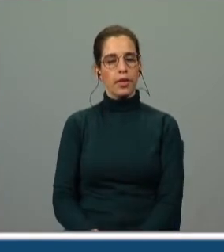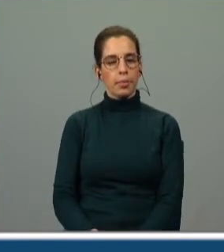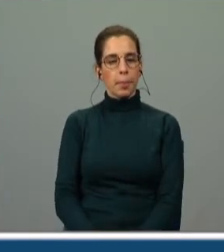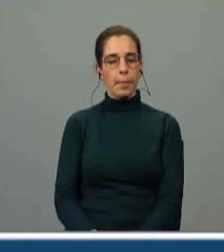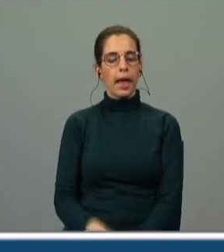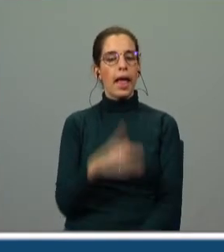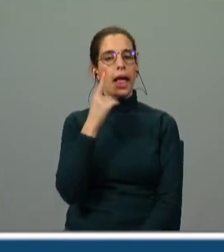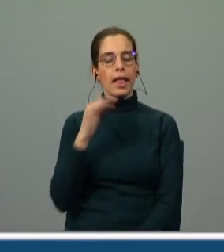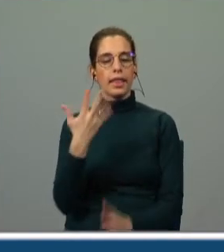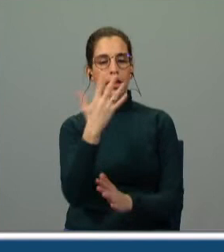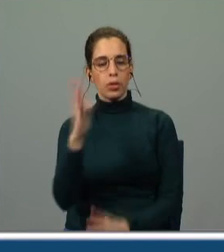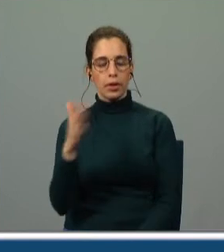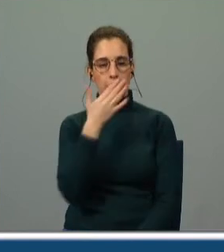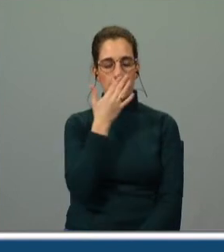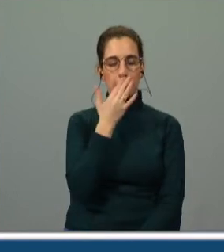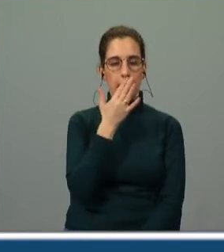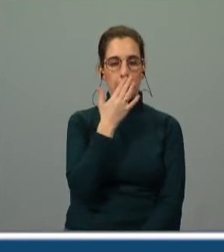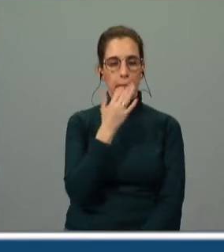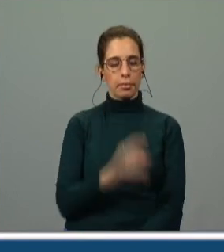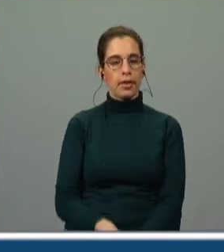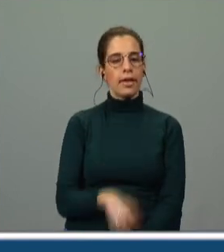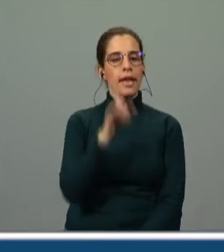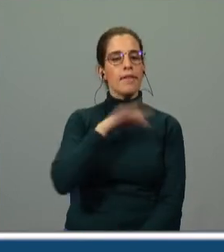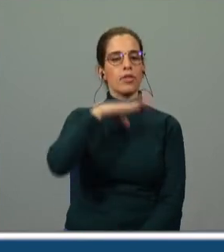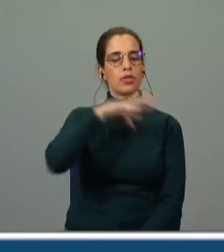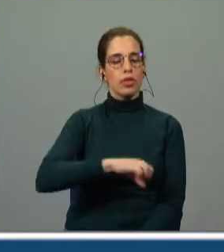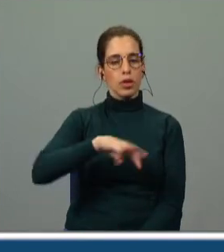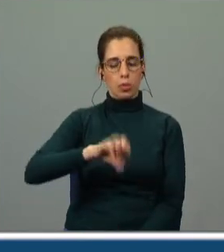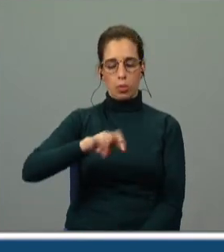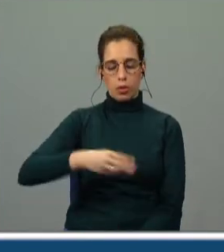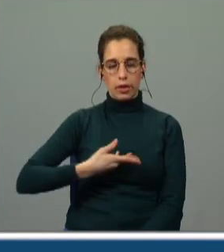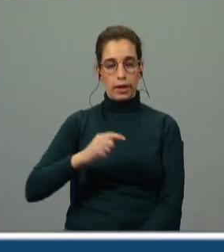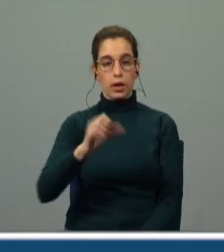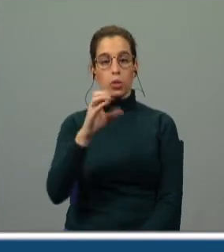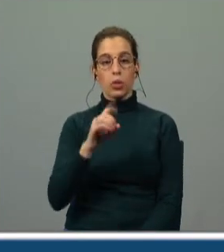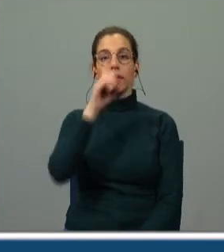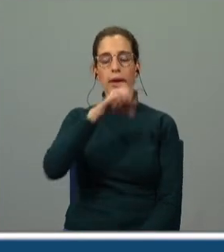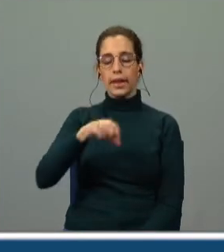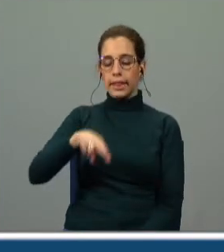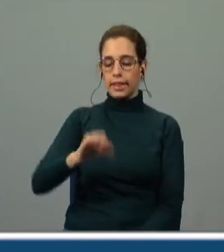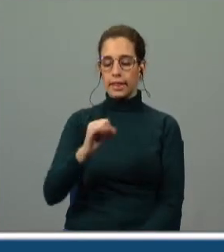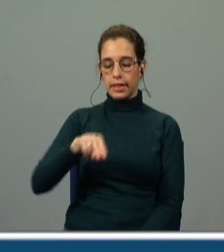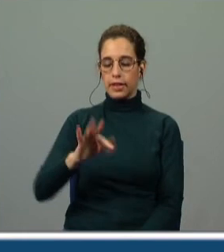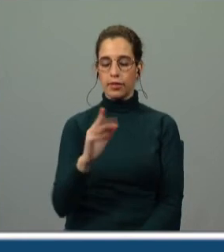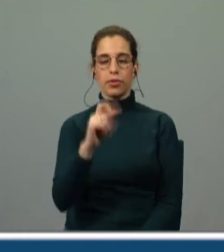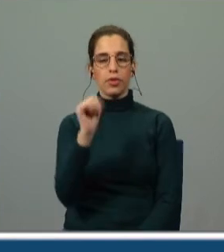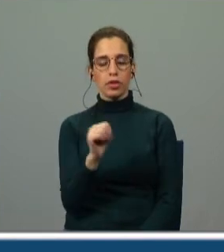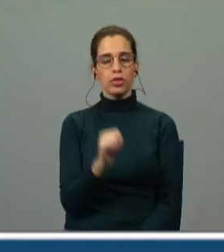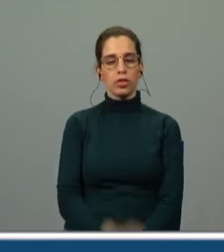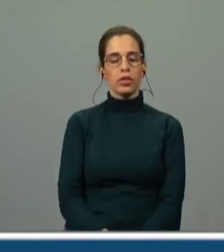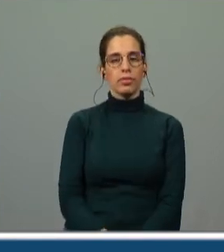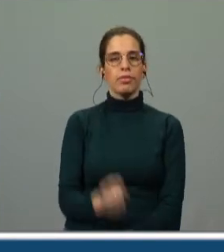natureza temos aqui as filhas do Mondego as ninfas como é que elas reagiram a